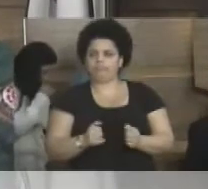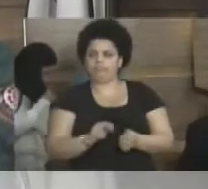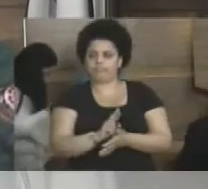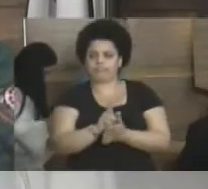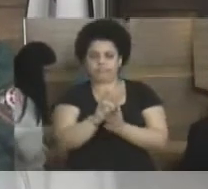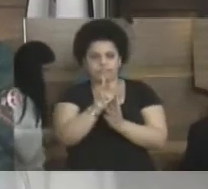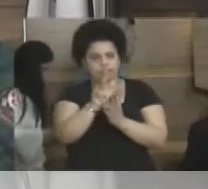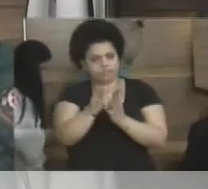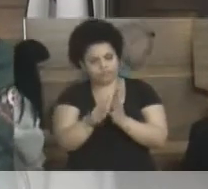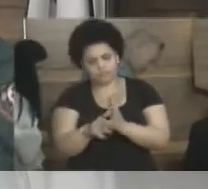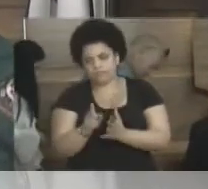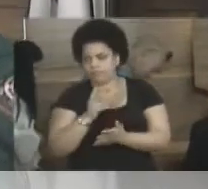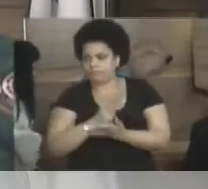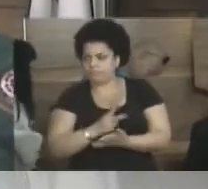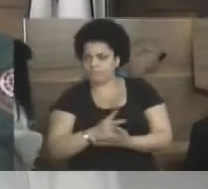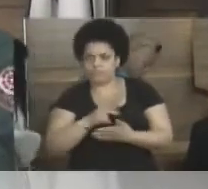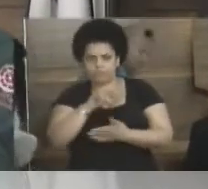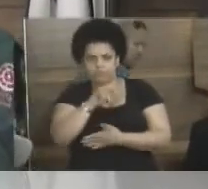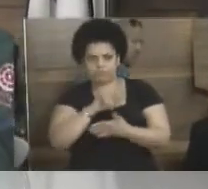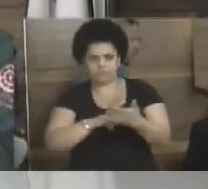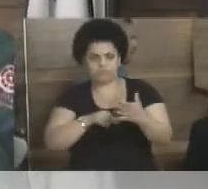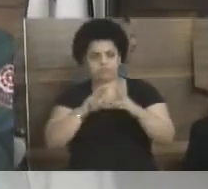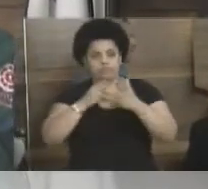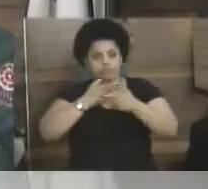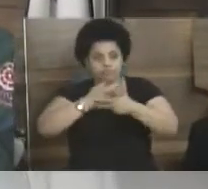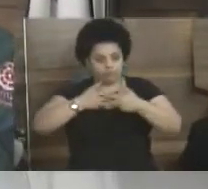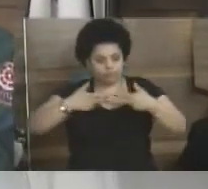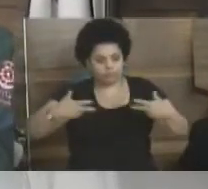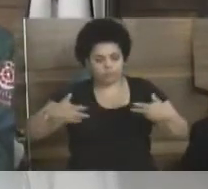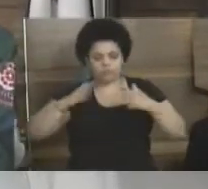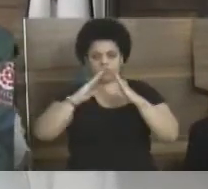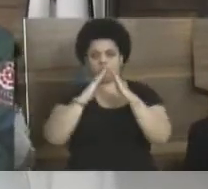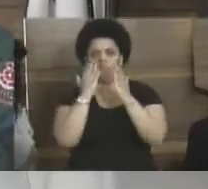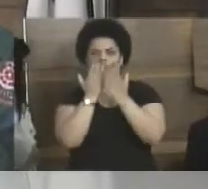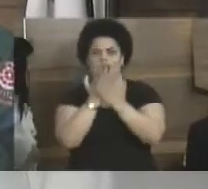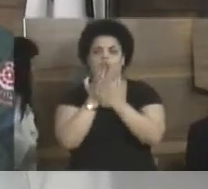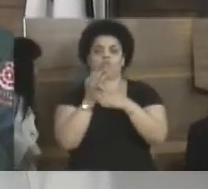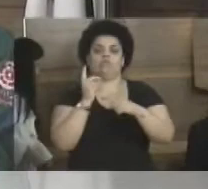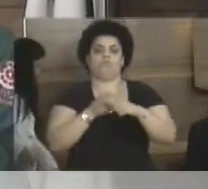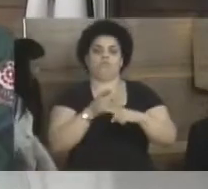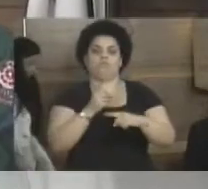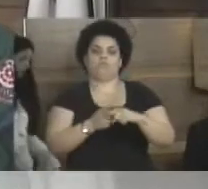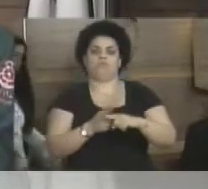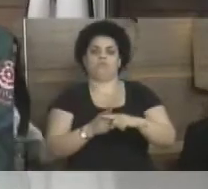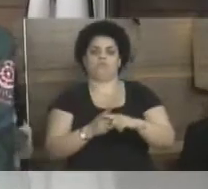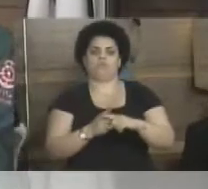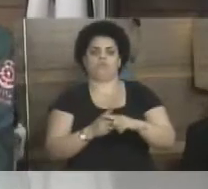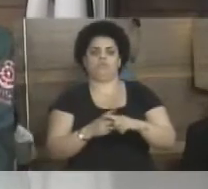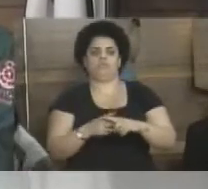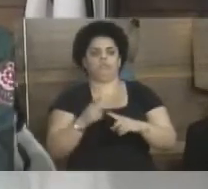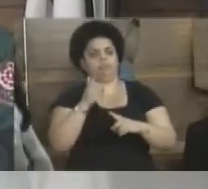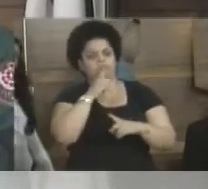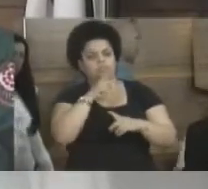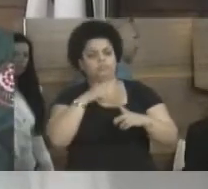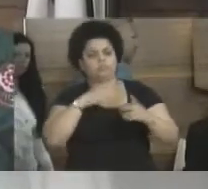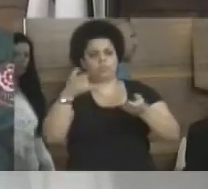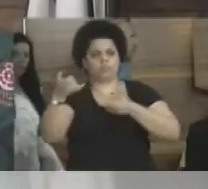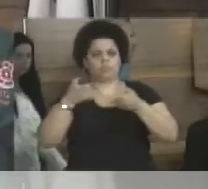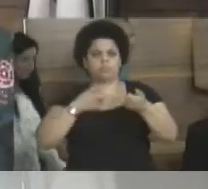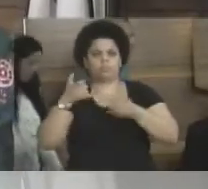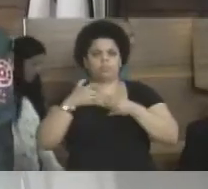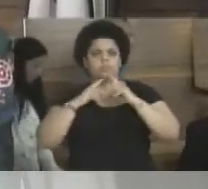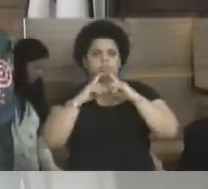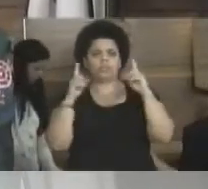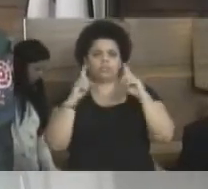diversas indicações para várias escolas, porque a gente recebeu e ainda